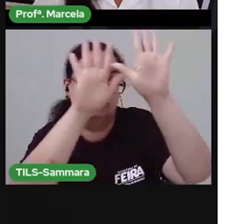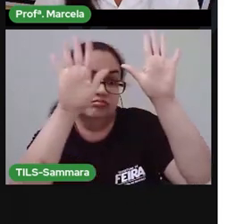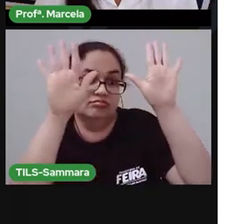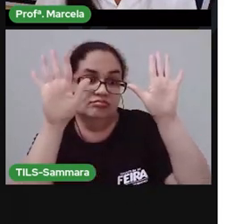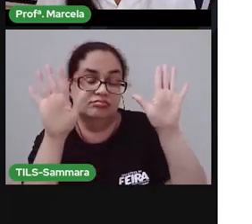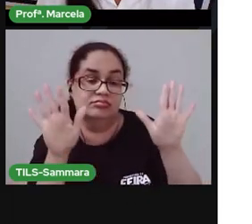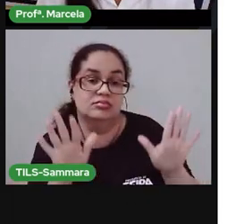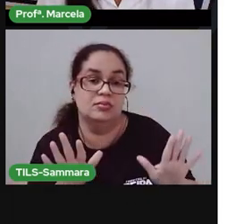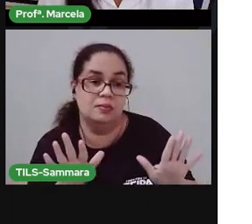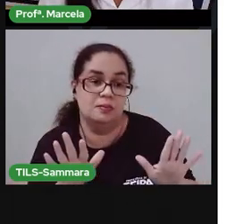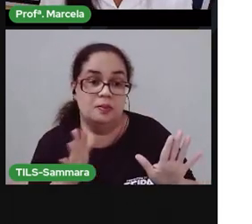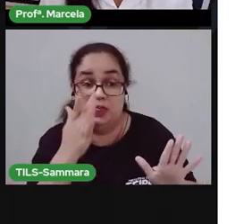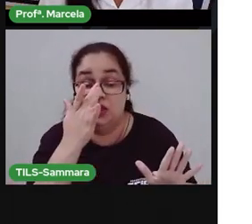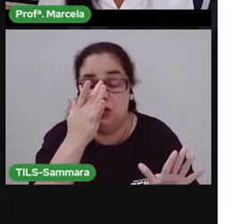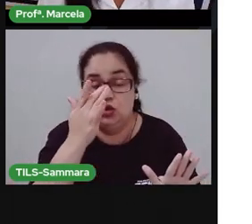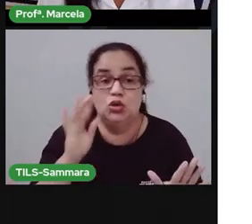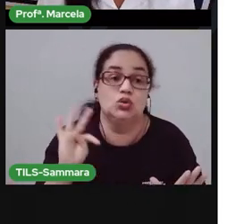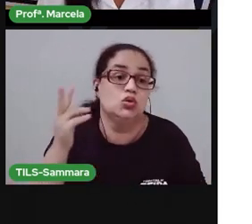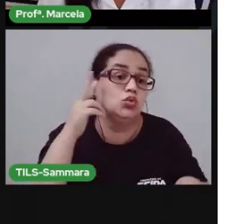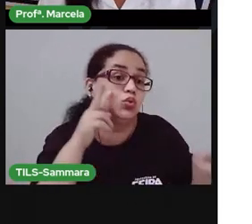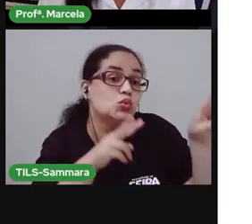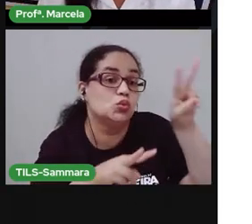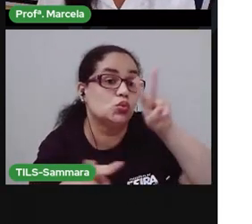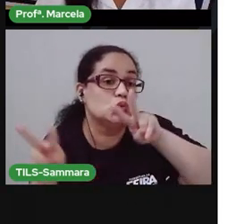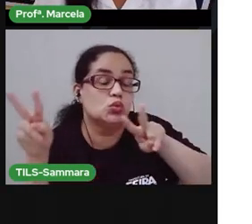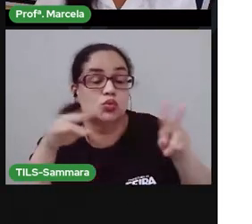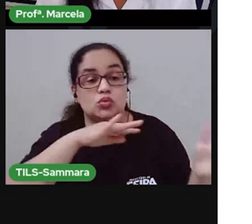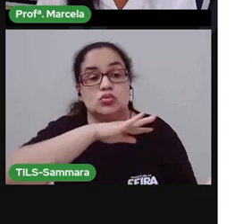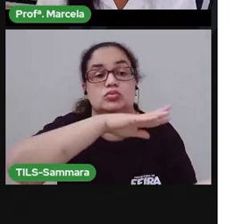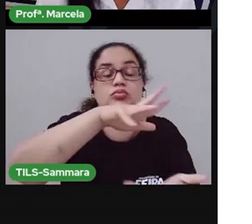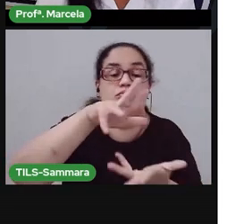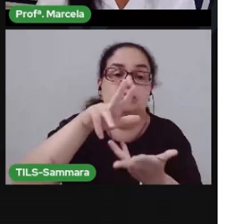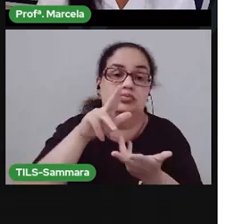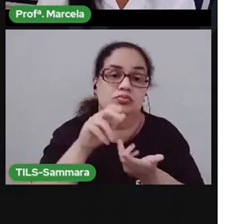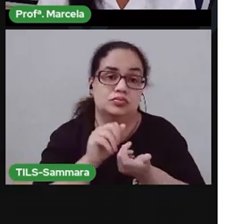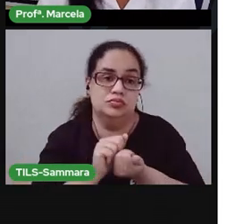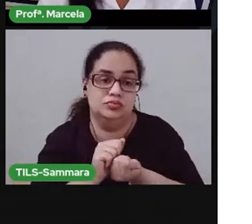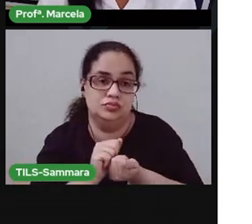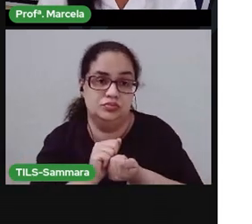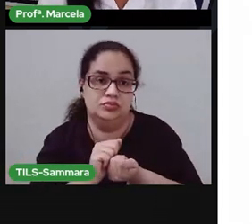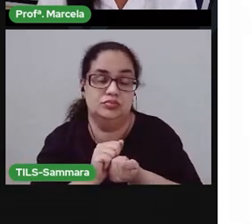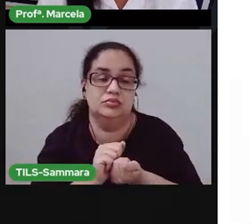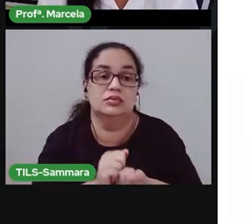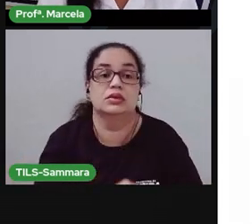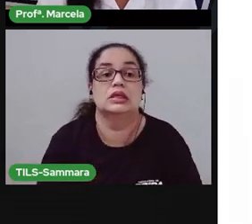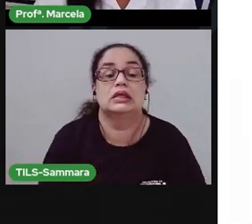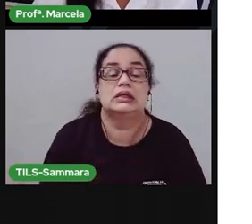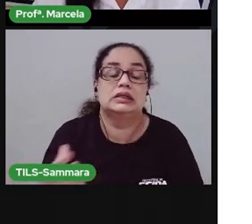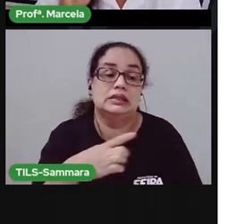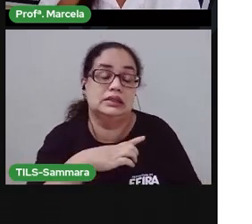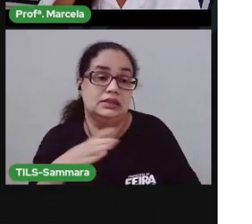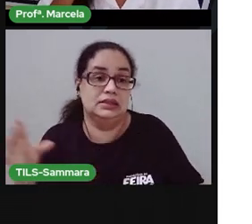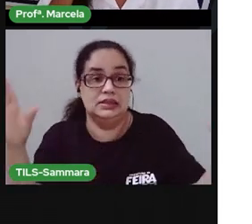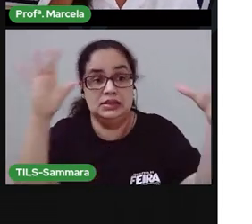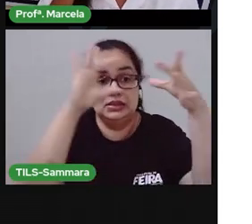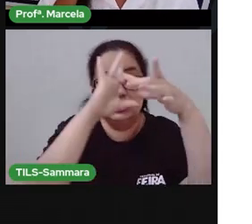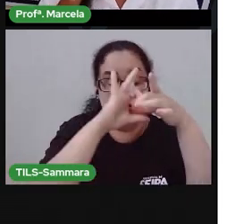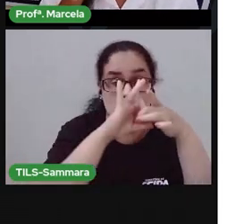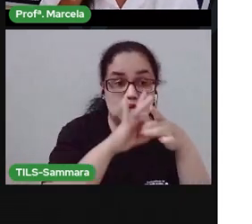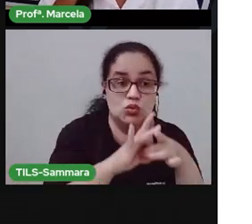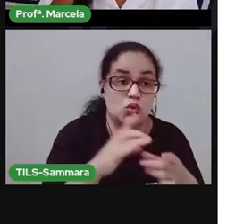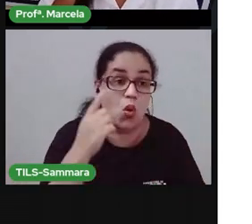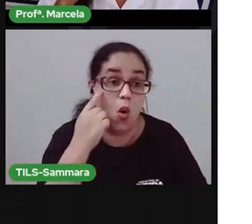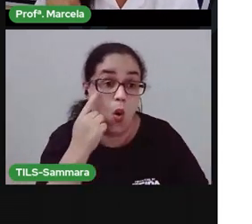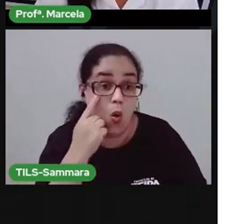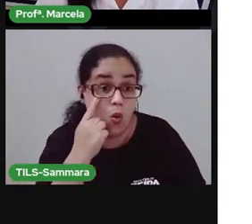para ver tudo que tem no mundo. E ela está ligada ao órgão do